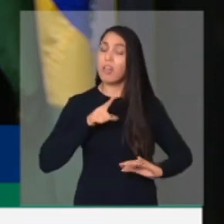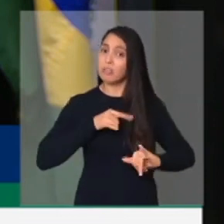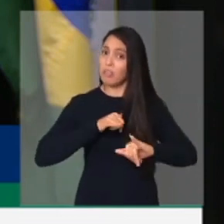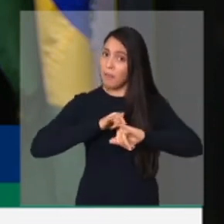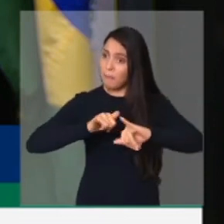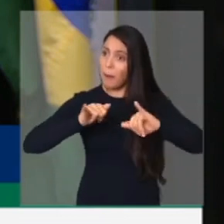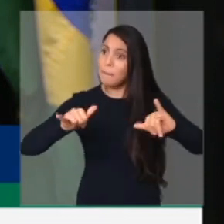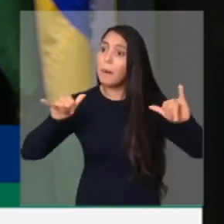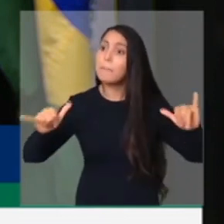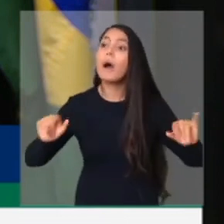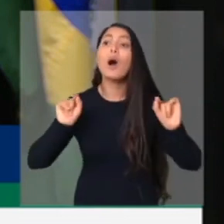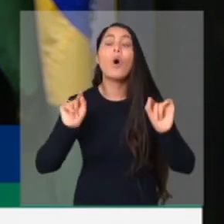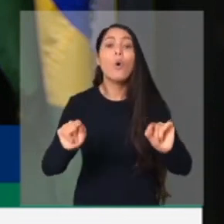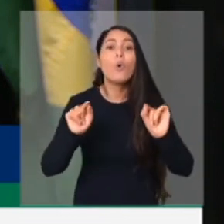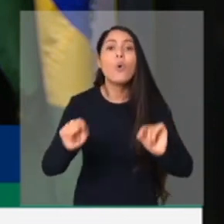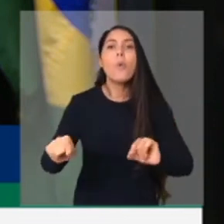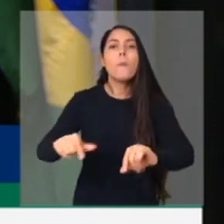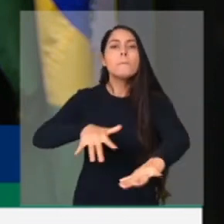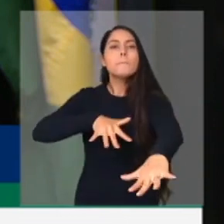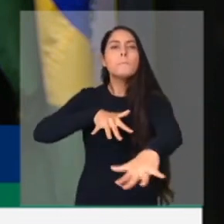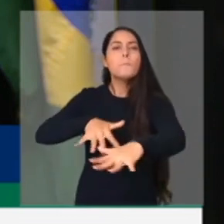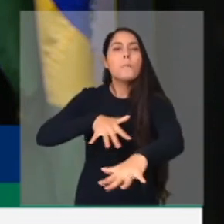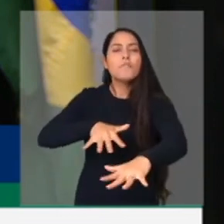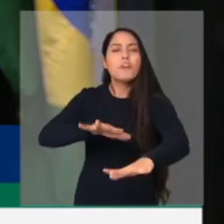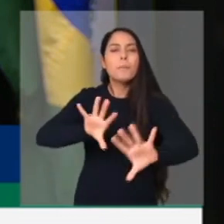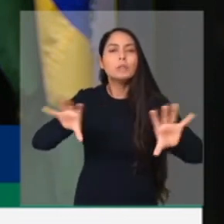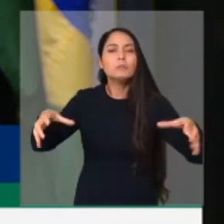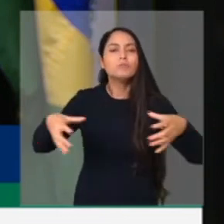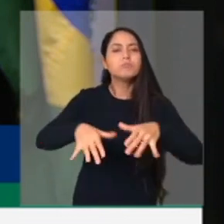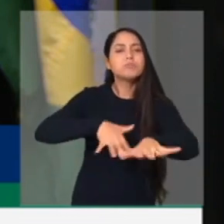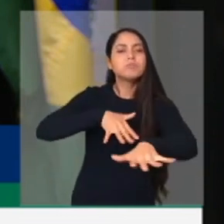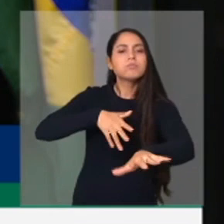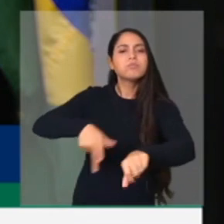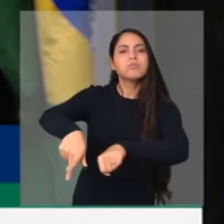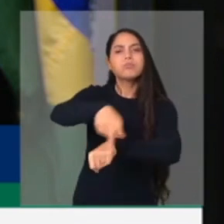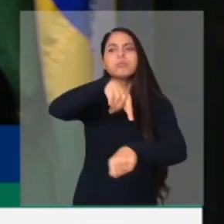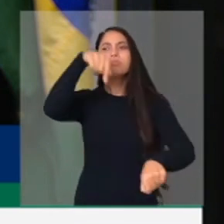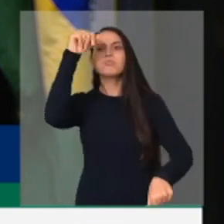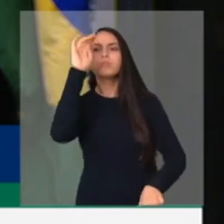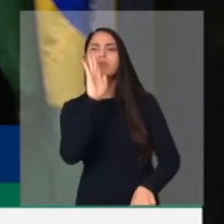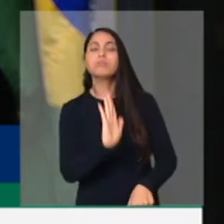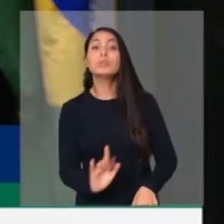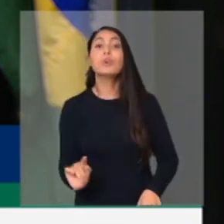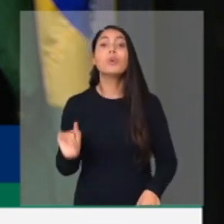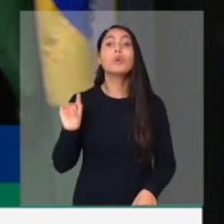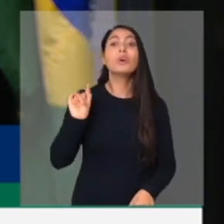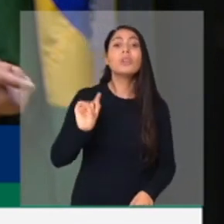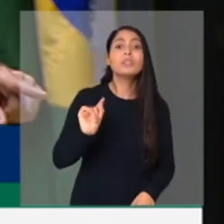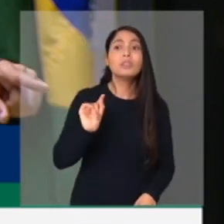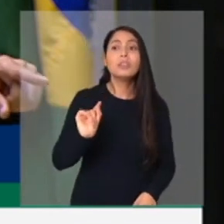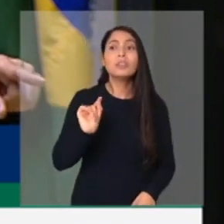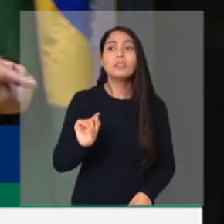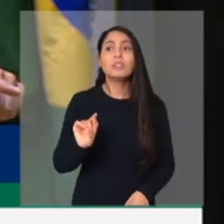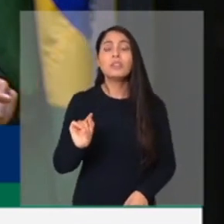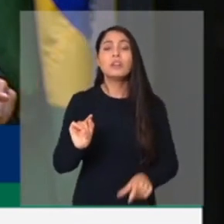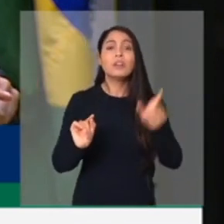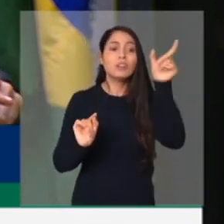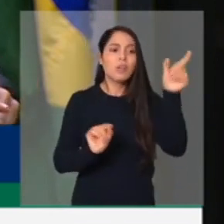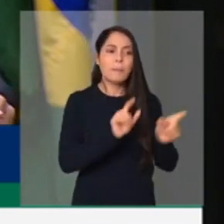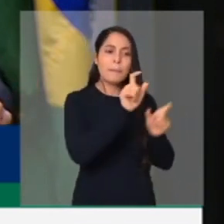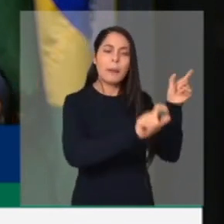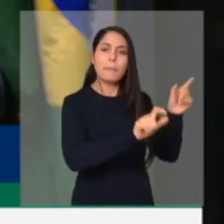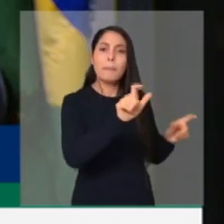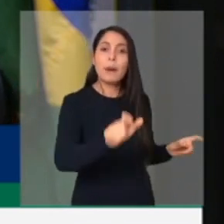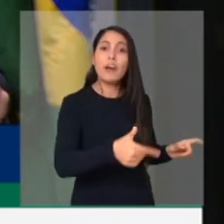uma grande comoção, uma comoção nacional quando 28 traficantes